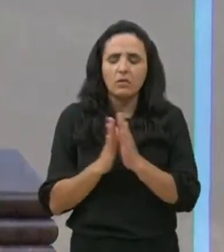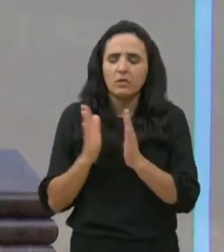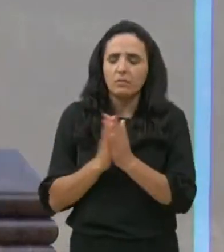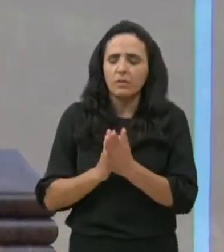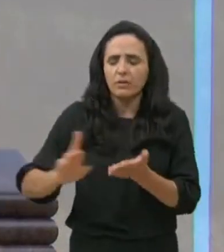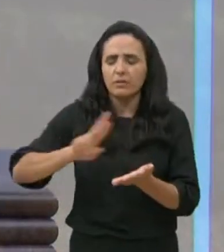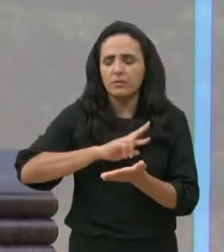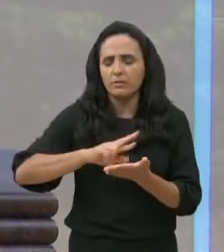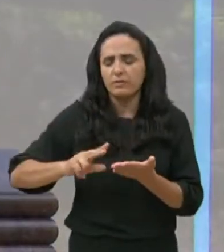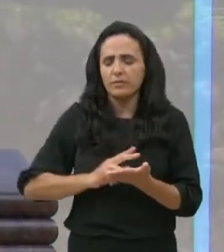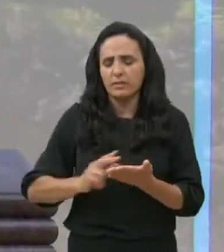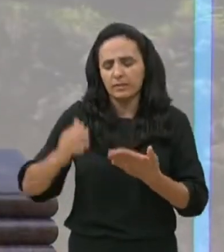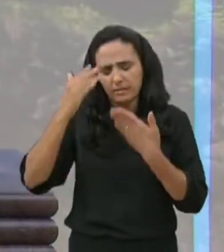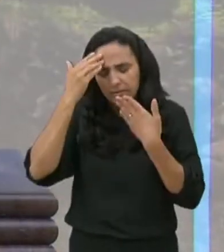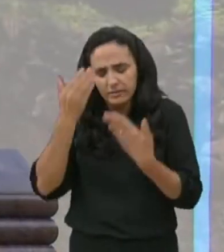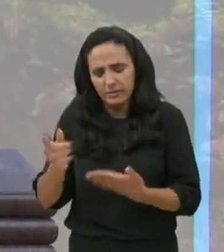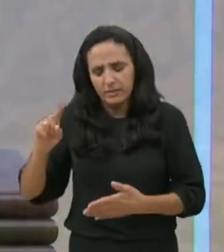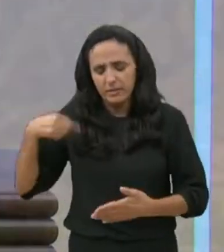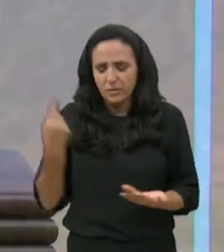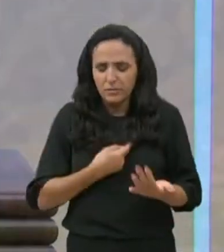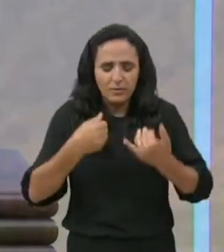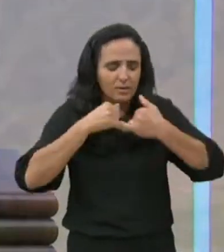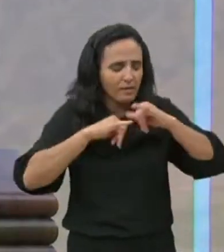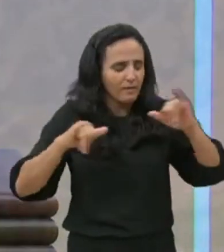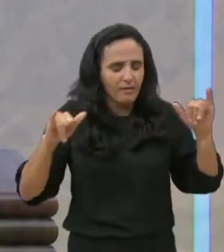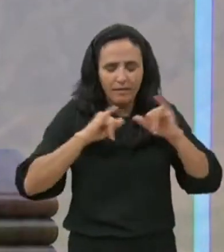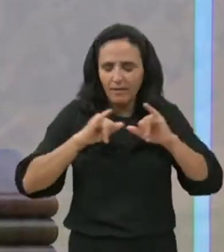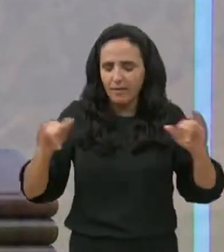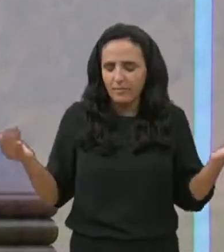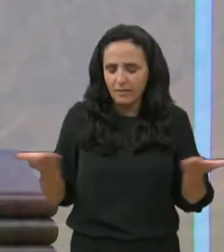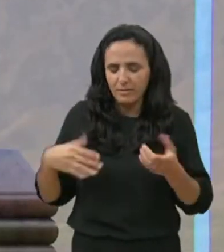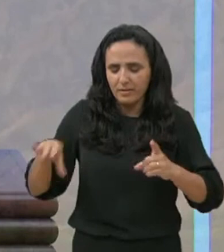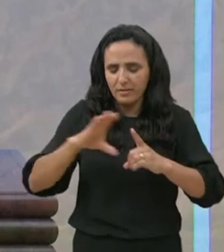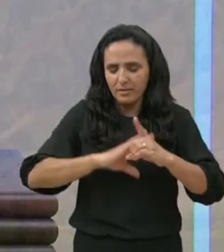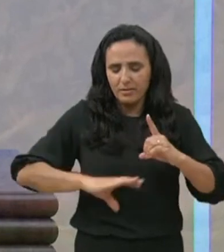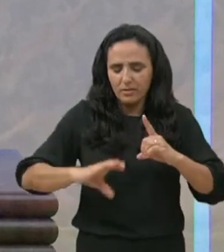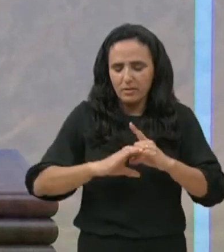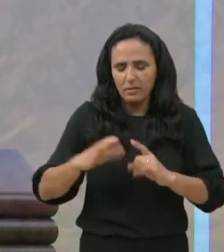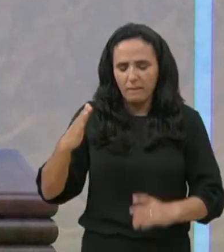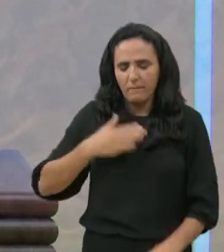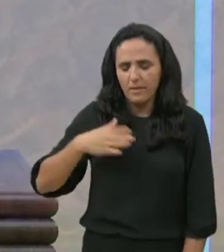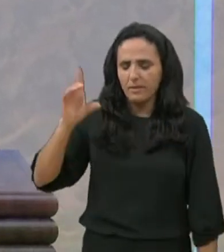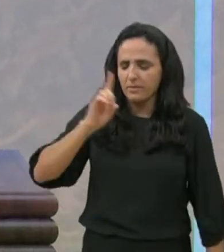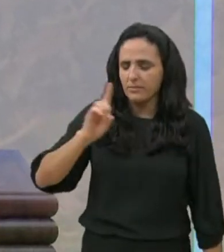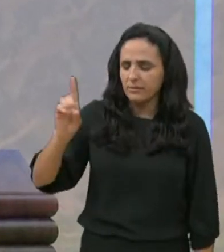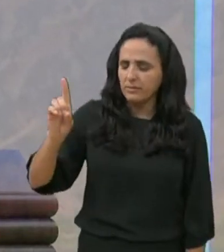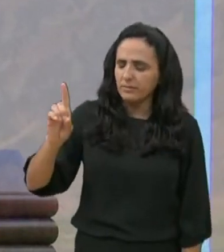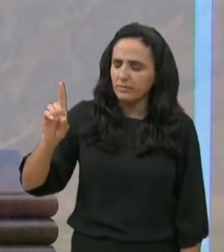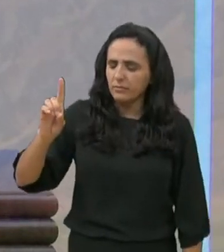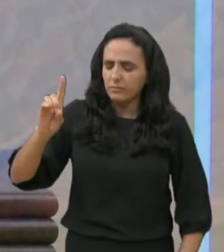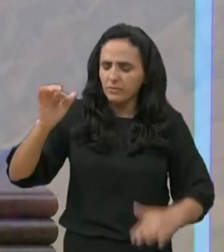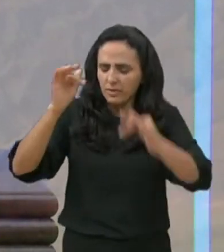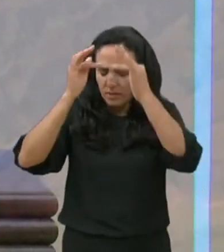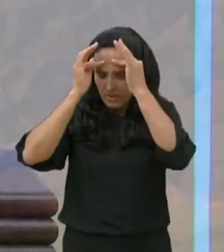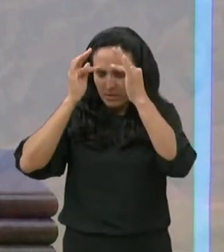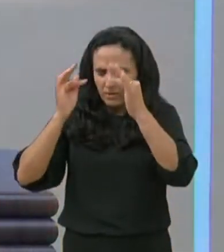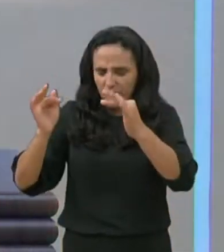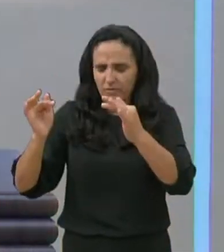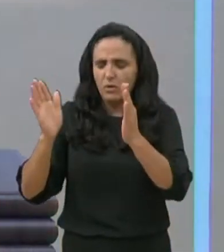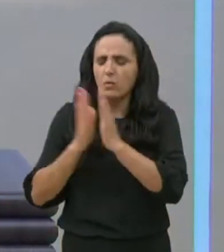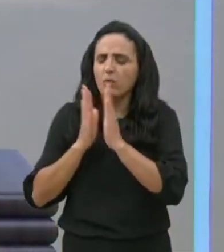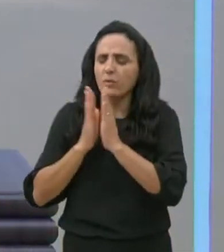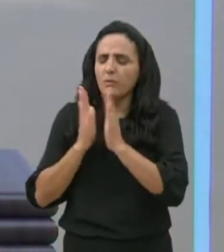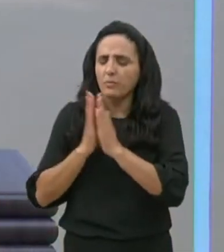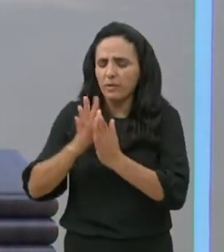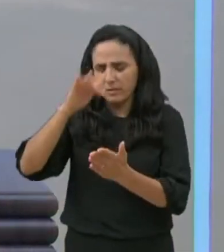agradecimentos chegarem, e a gente divulgar aqui, Senhor, neste culto, ó meu Deus, como Tu és fiel, aumenta